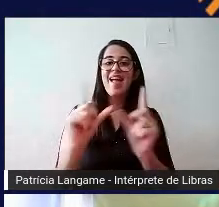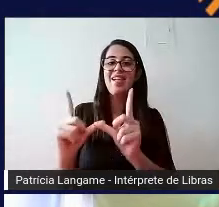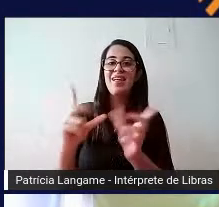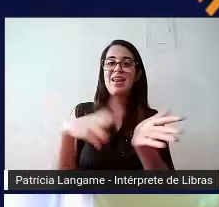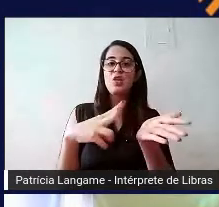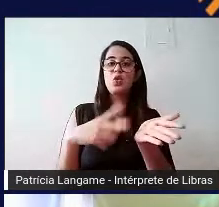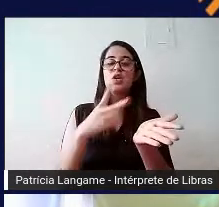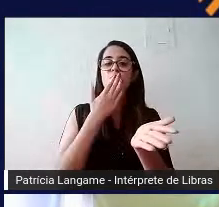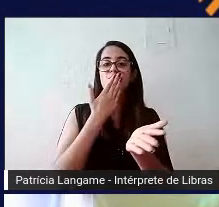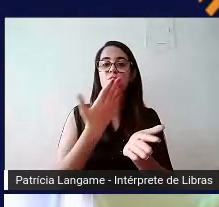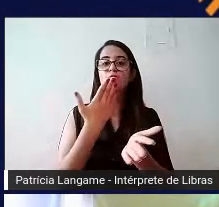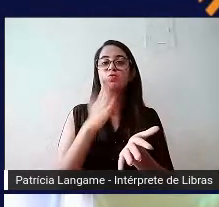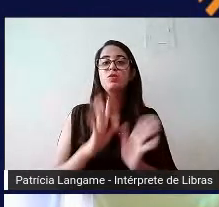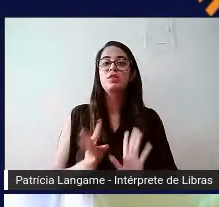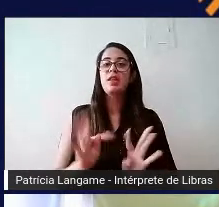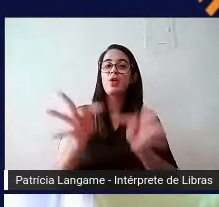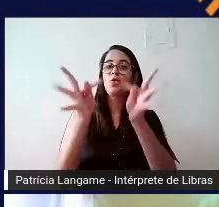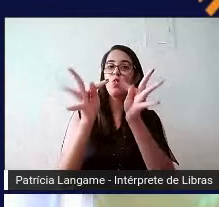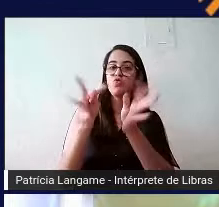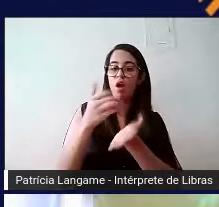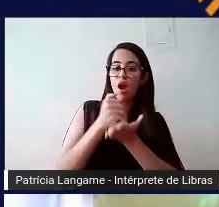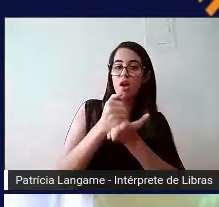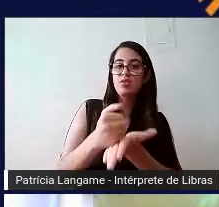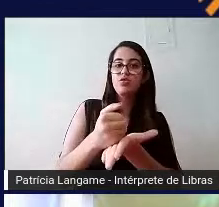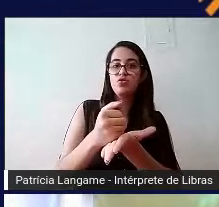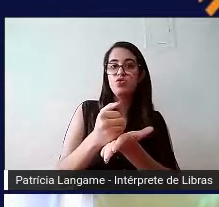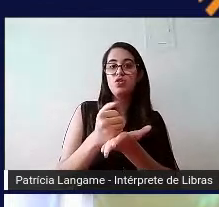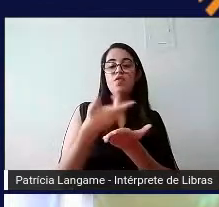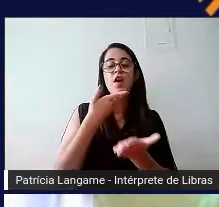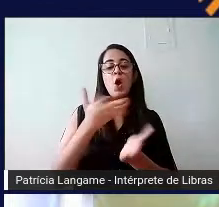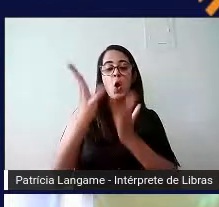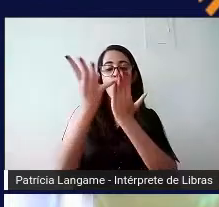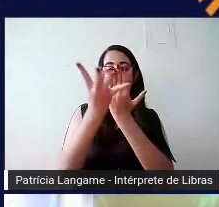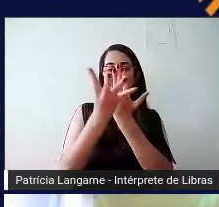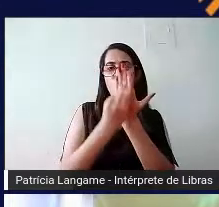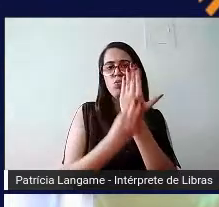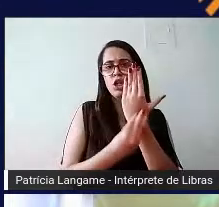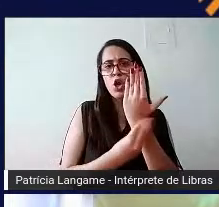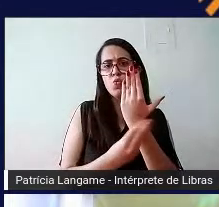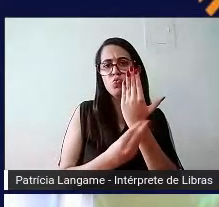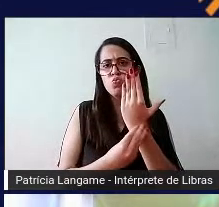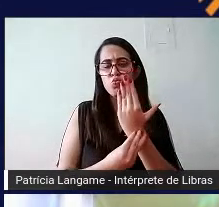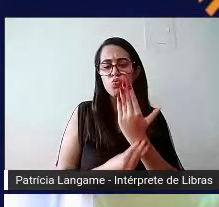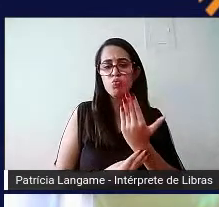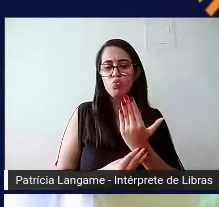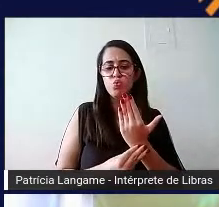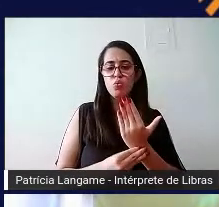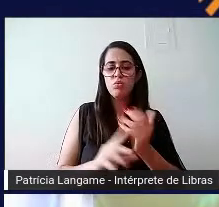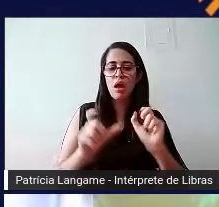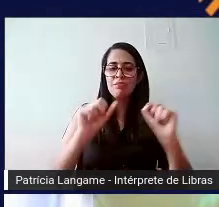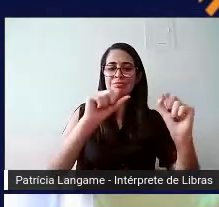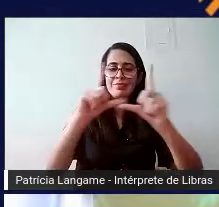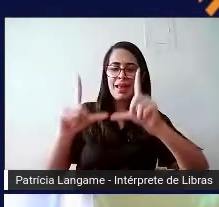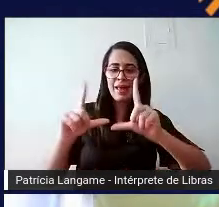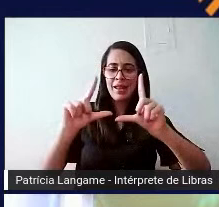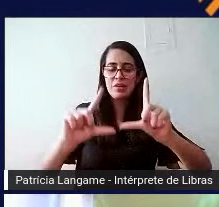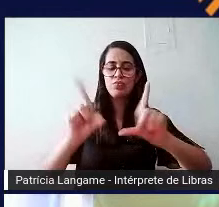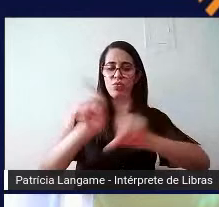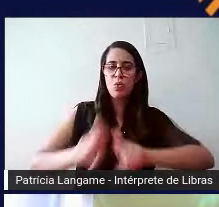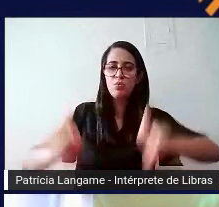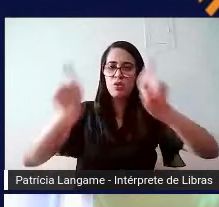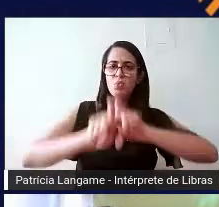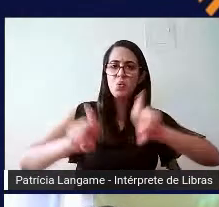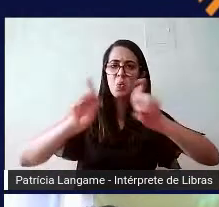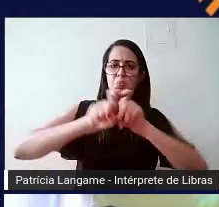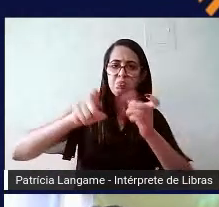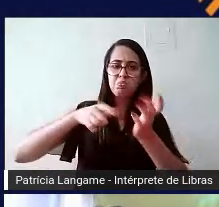é um tipo de tecnologia assistiva que converte os conteúdos presentes na tela de aparelhos de celular, computadores e tablets, de